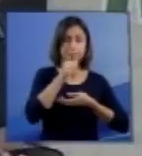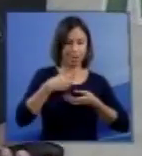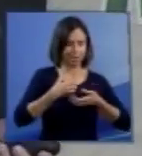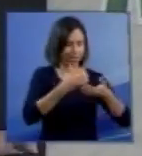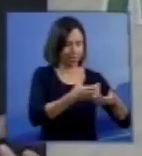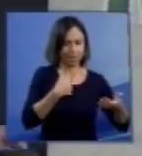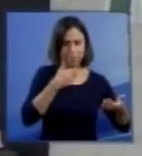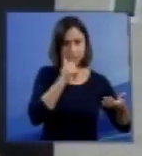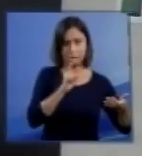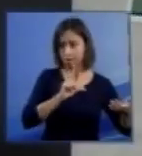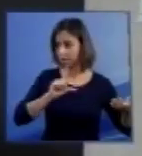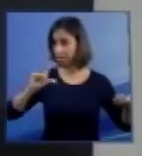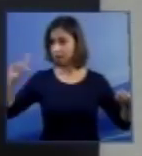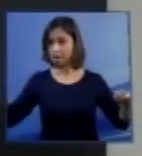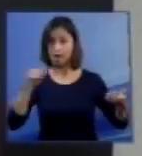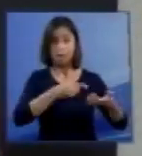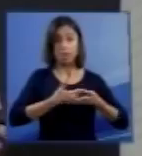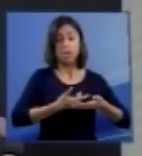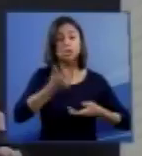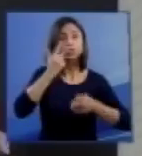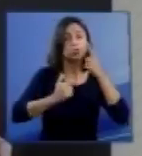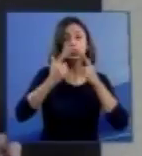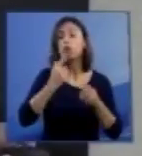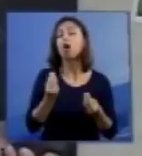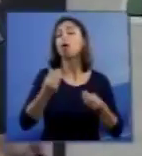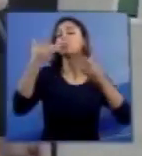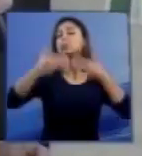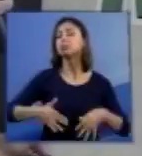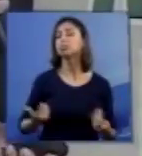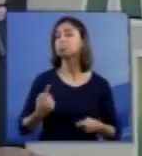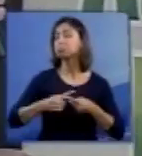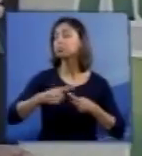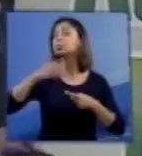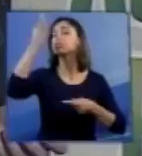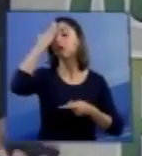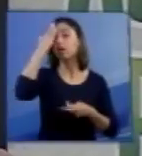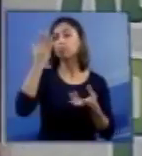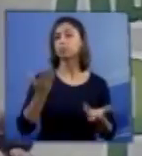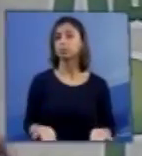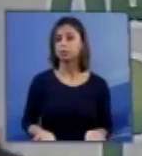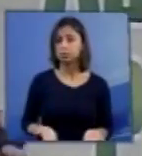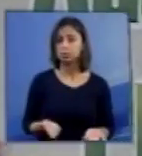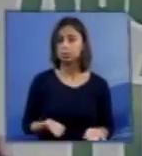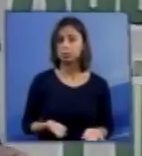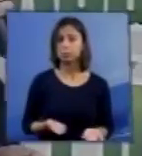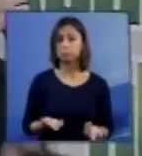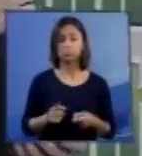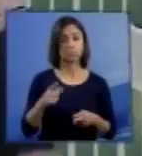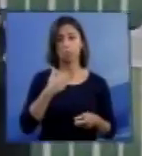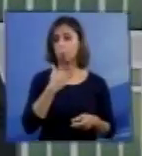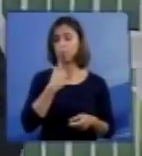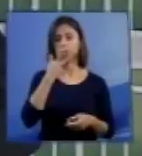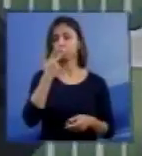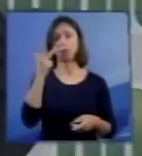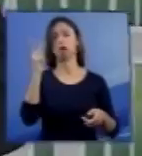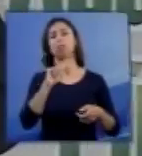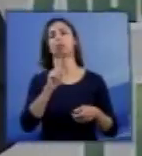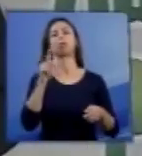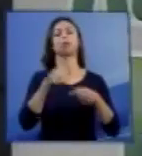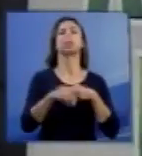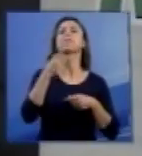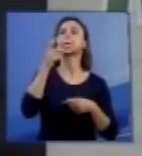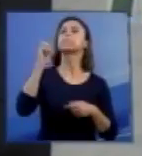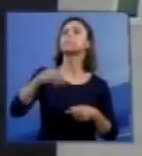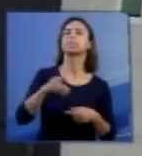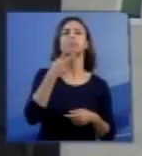crianças portadoras de anencefalia. Sem estudos aprofundados com tecnologia moderna, não é honesto cientificamente dizer que sim ou dizer